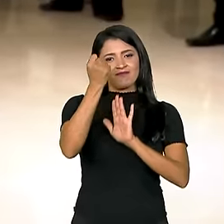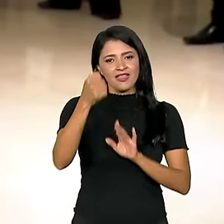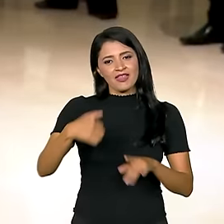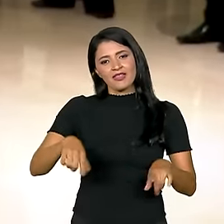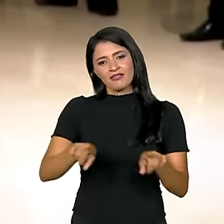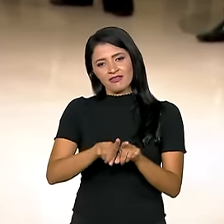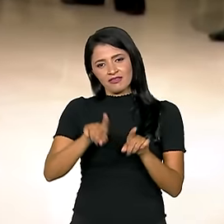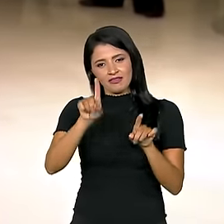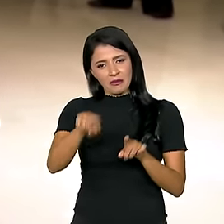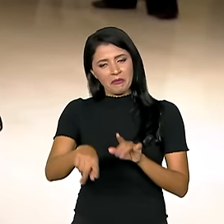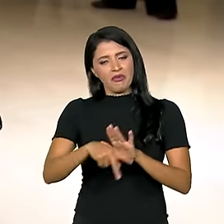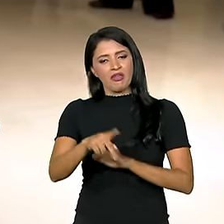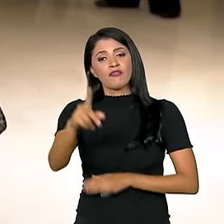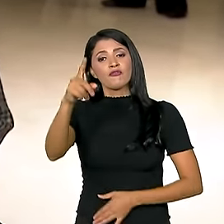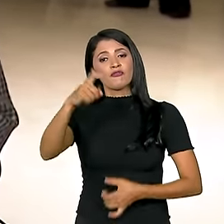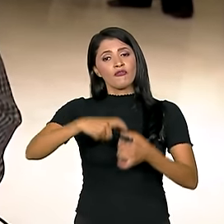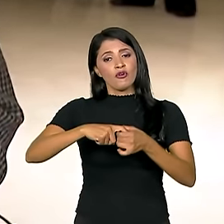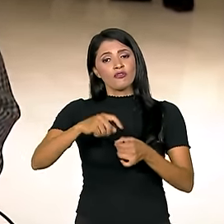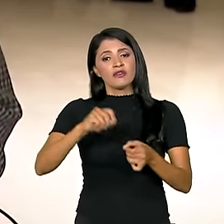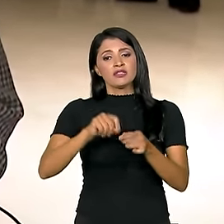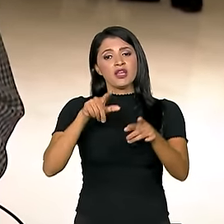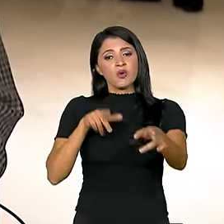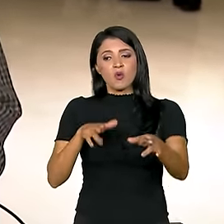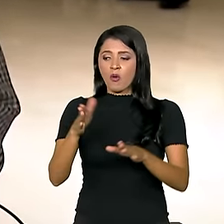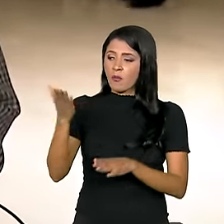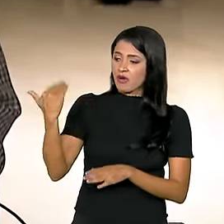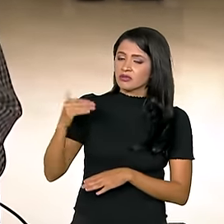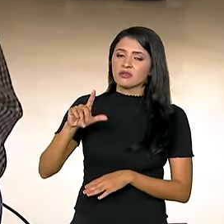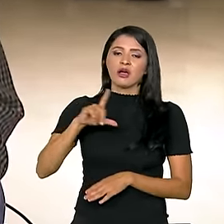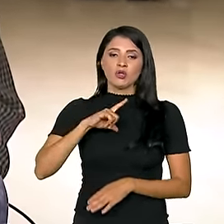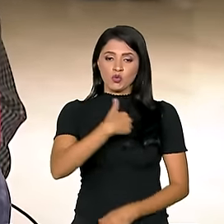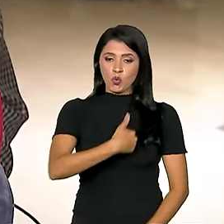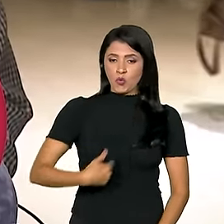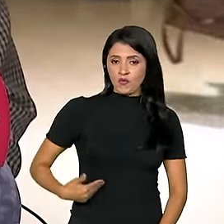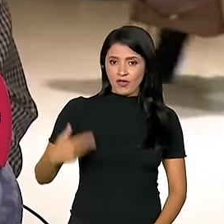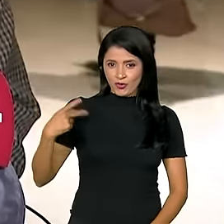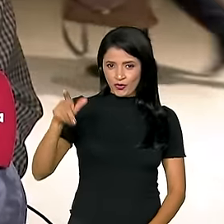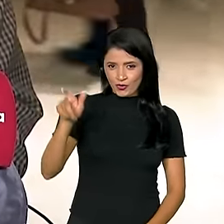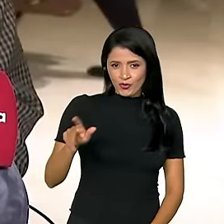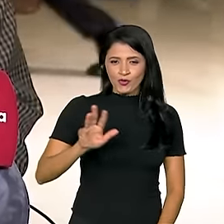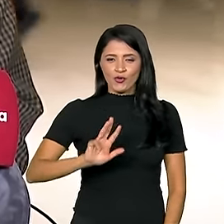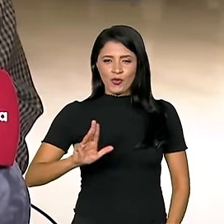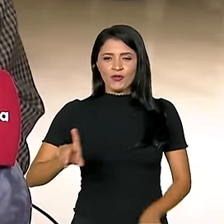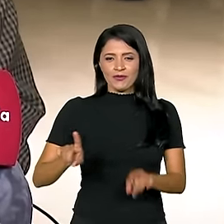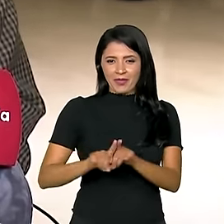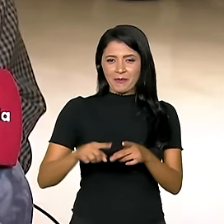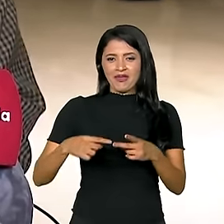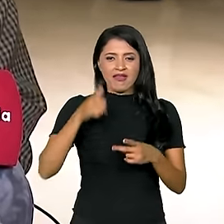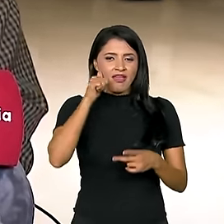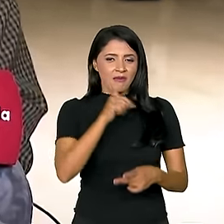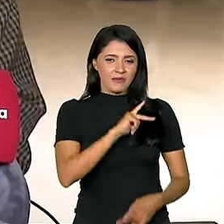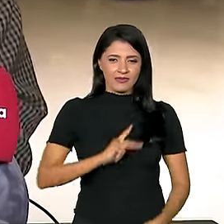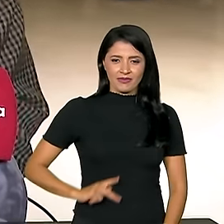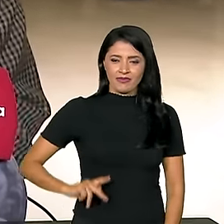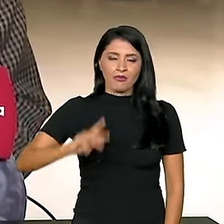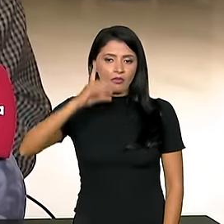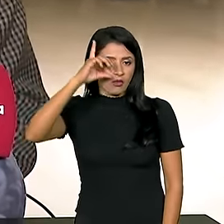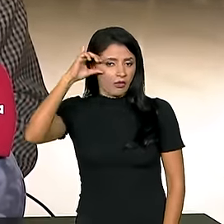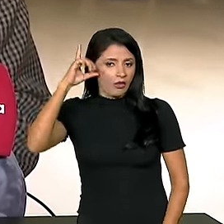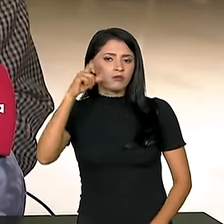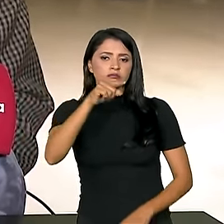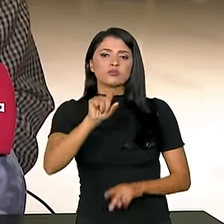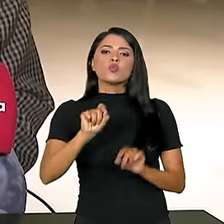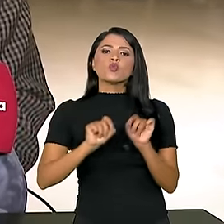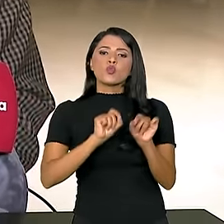do que se fazia no passado nos governos dele, da presidente Dilma, de se credenciar, além da delegação